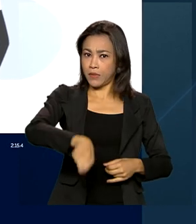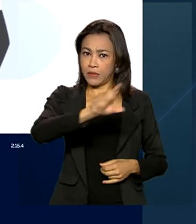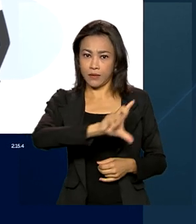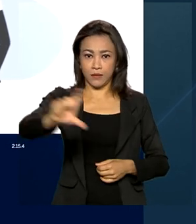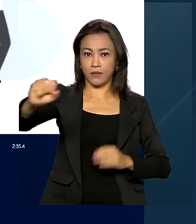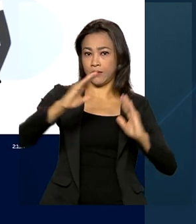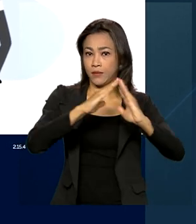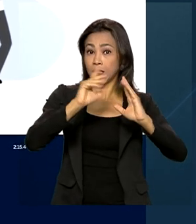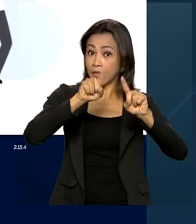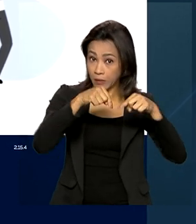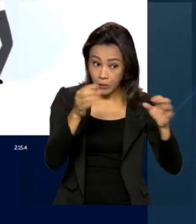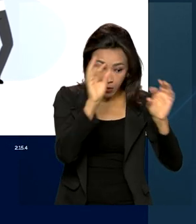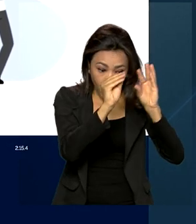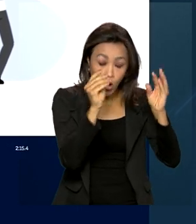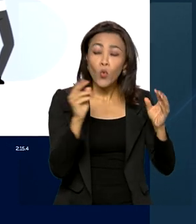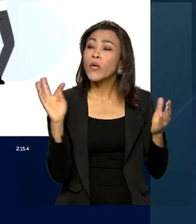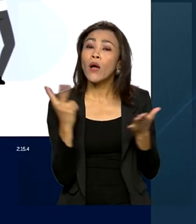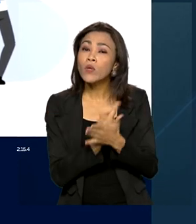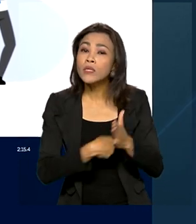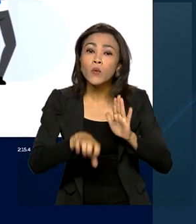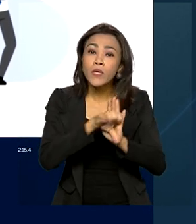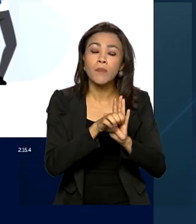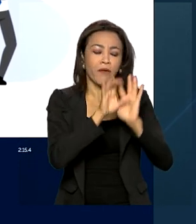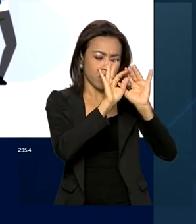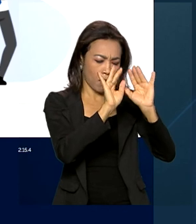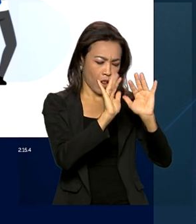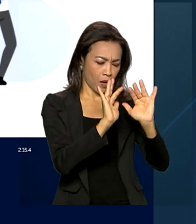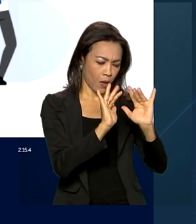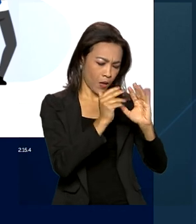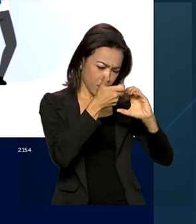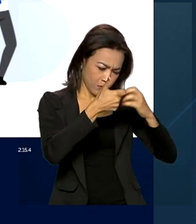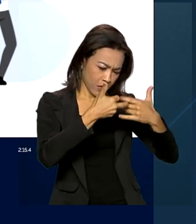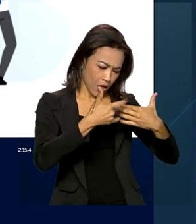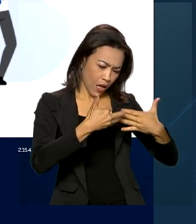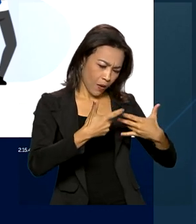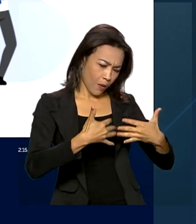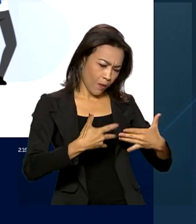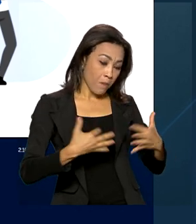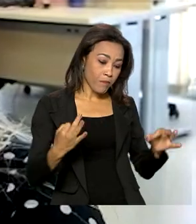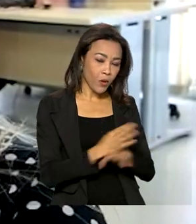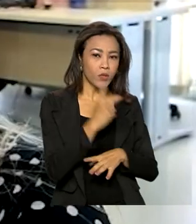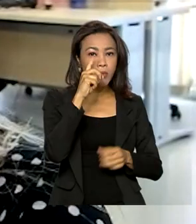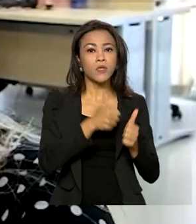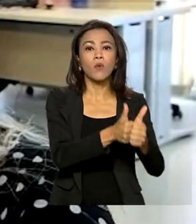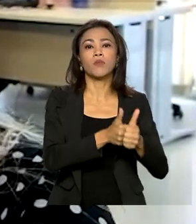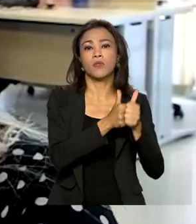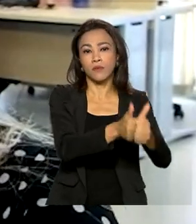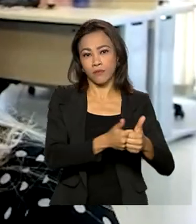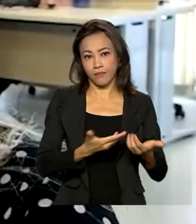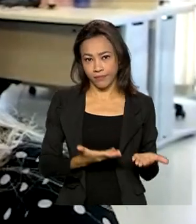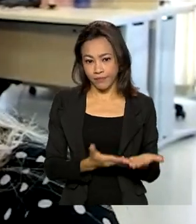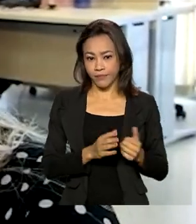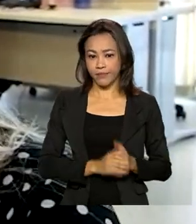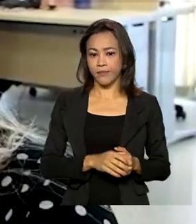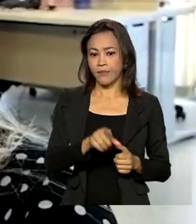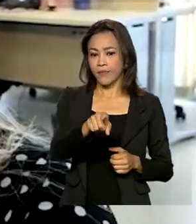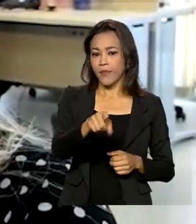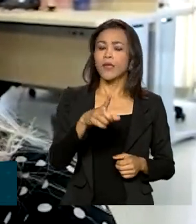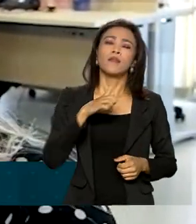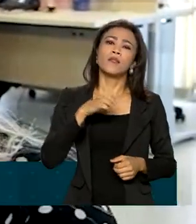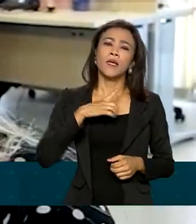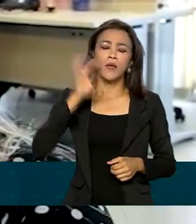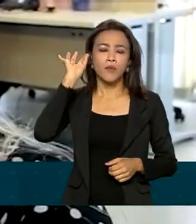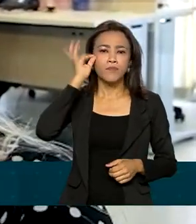só preencher as informações sobre o que ocorreu e acompanhar o andamento do processo de forma virtual. Ele pode ter, dentro de alguns